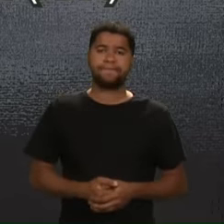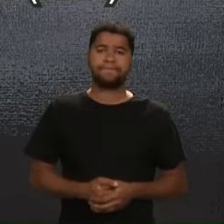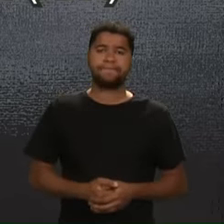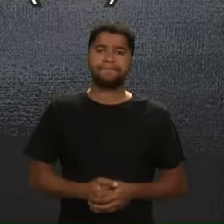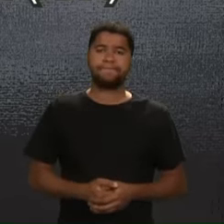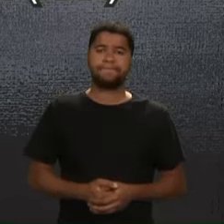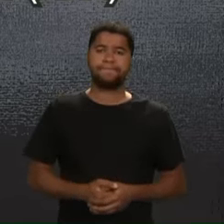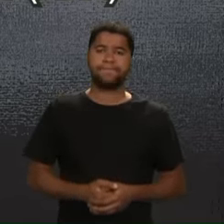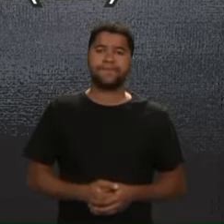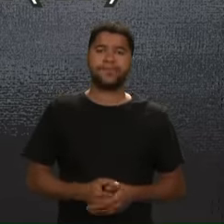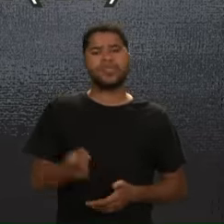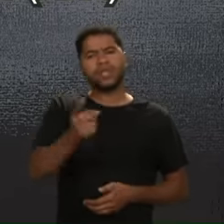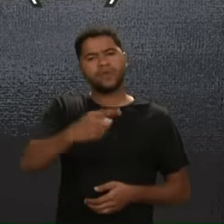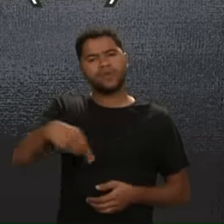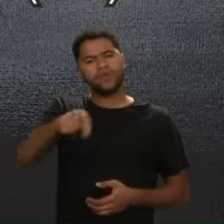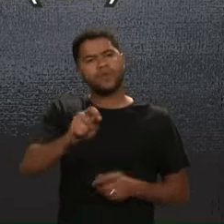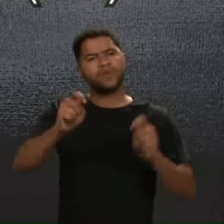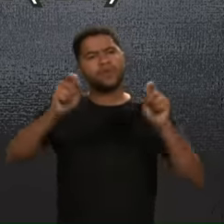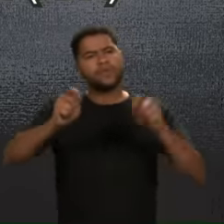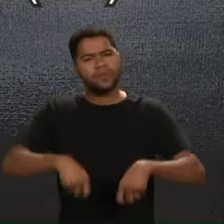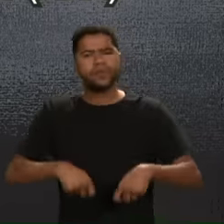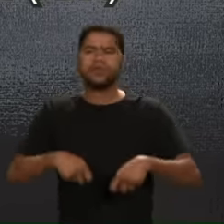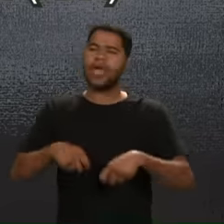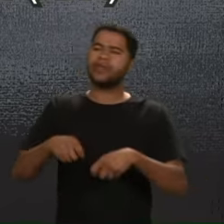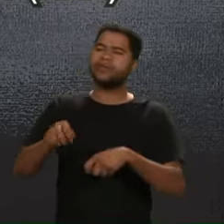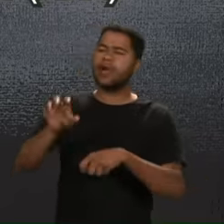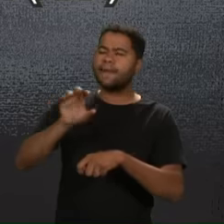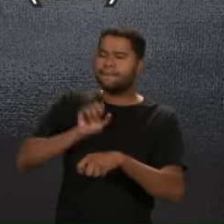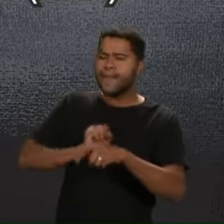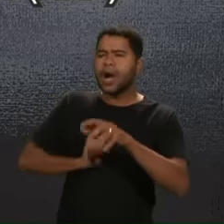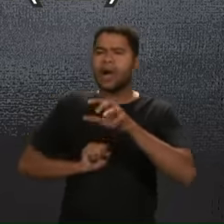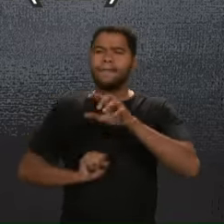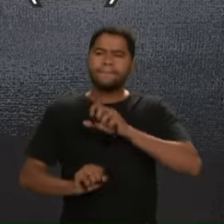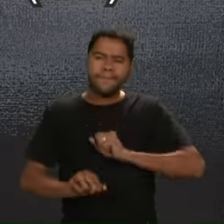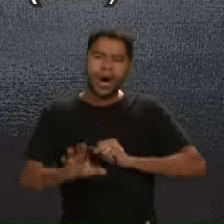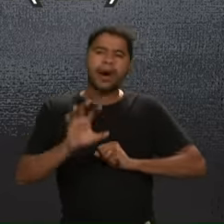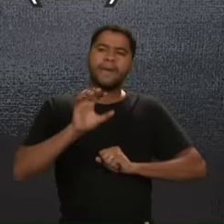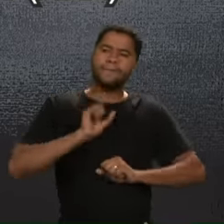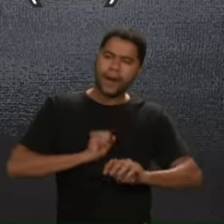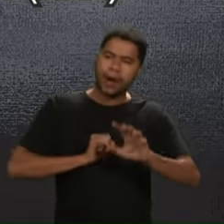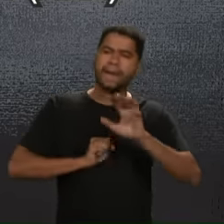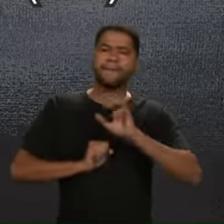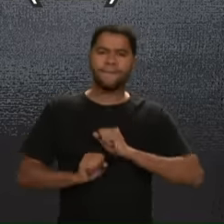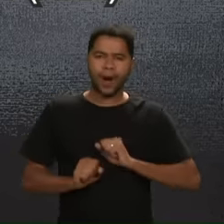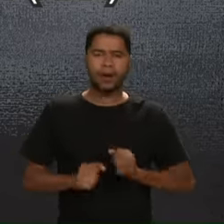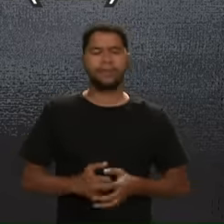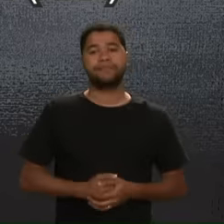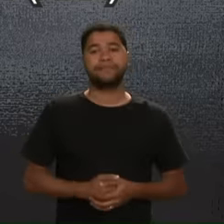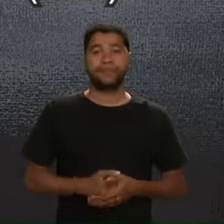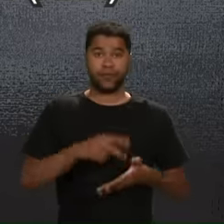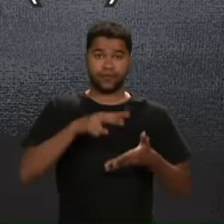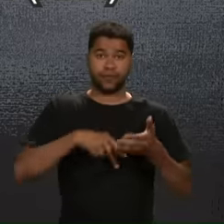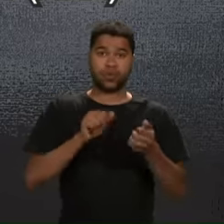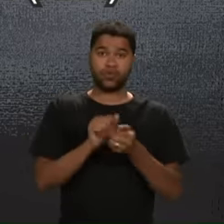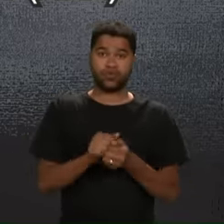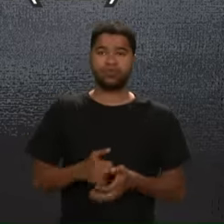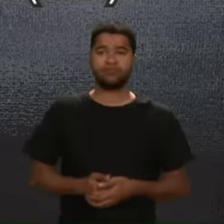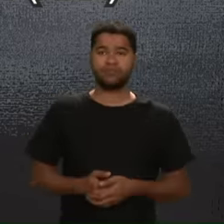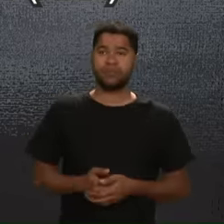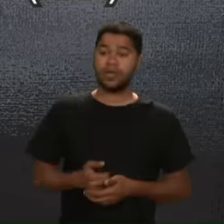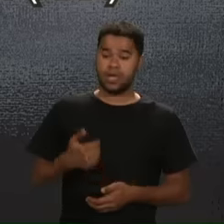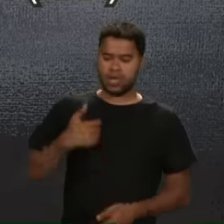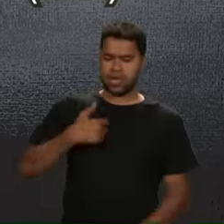Para que você Pudesse Se alimentar Dela Vamos ler Juntos O que está Escrito Eu